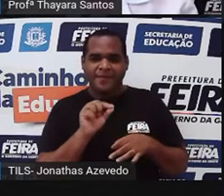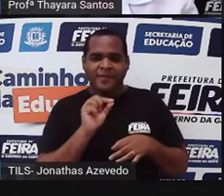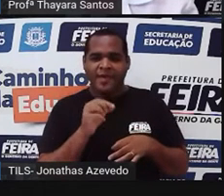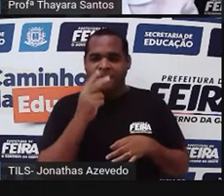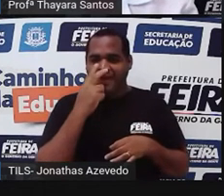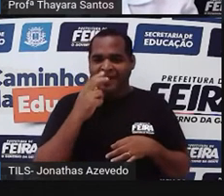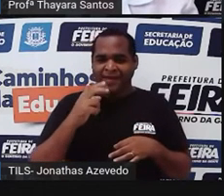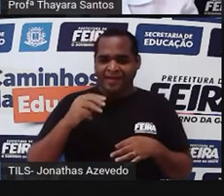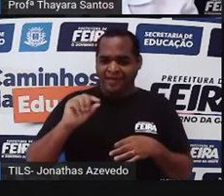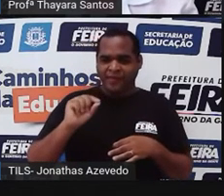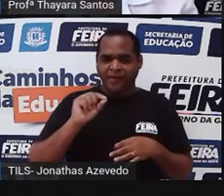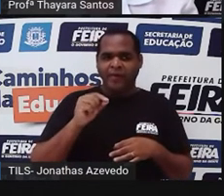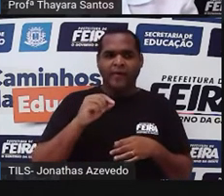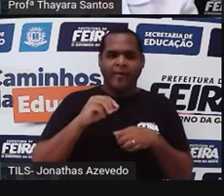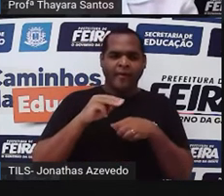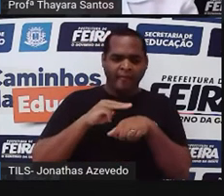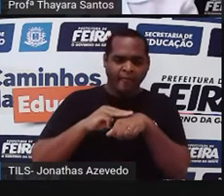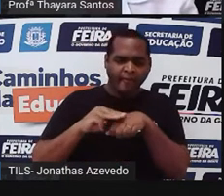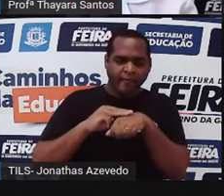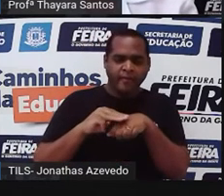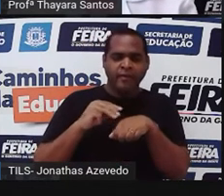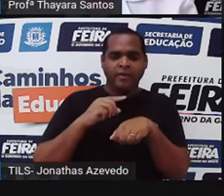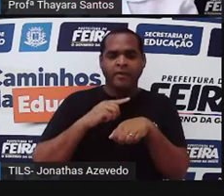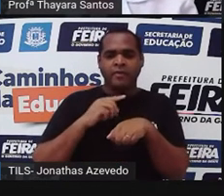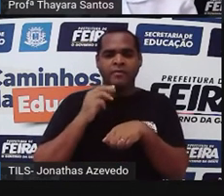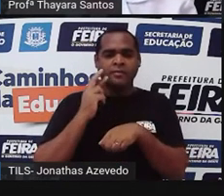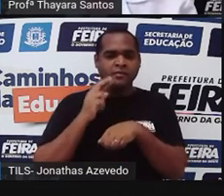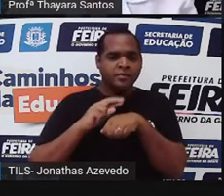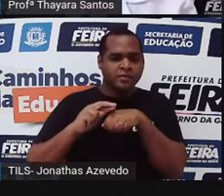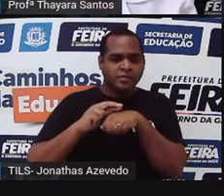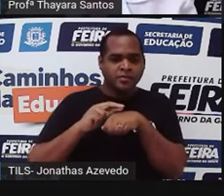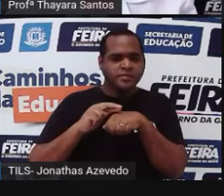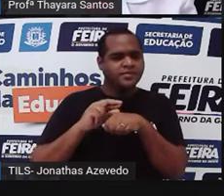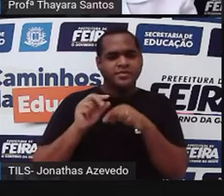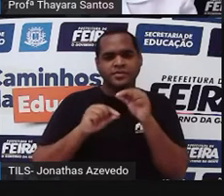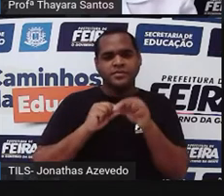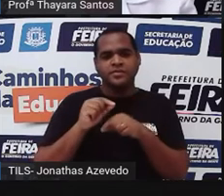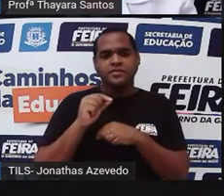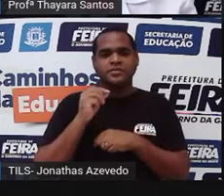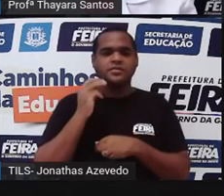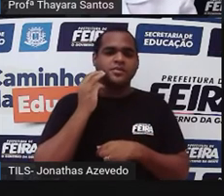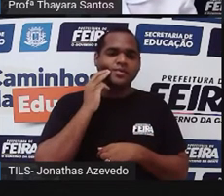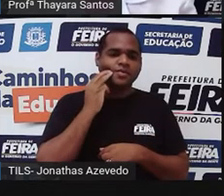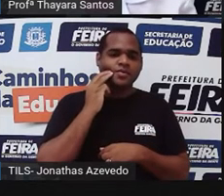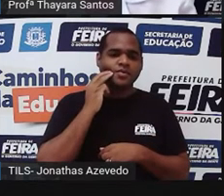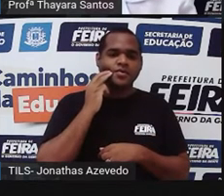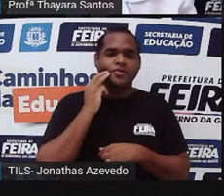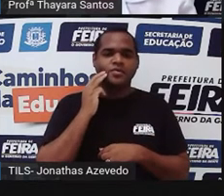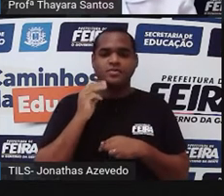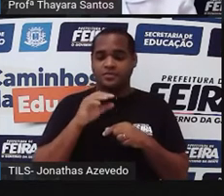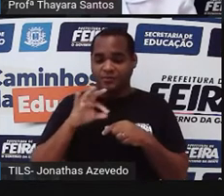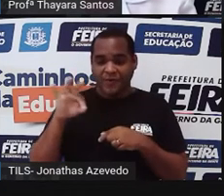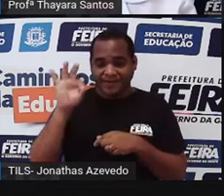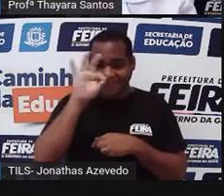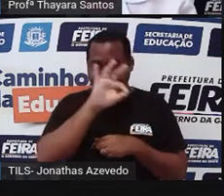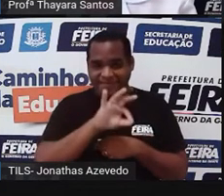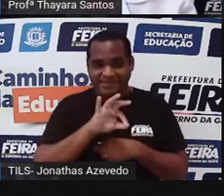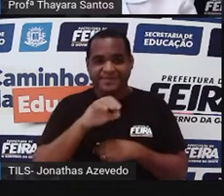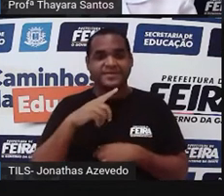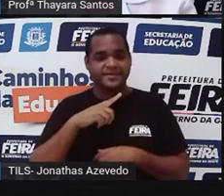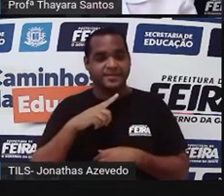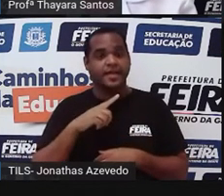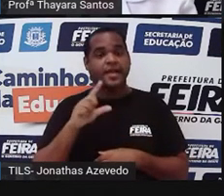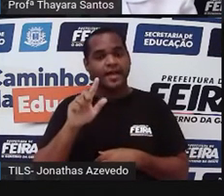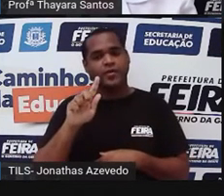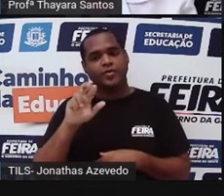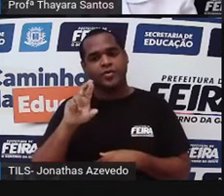salmão, meio rosinha clarinho aqui, ao redor do intestino delgado. Então, isso daqui é o intestino